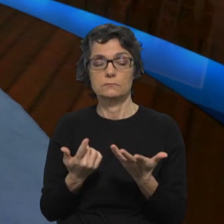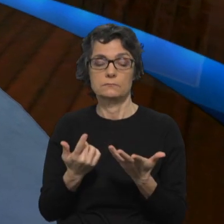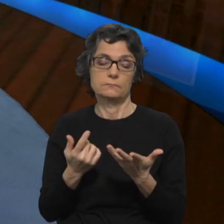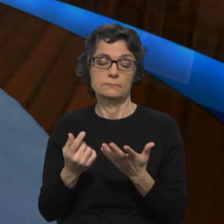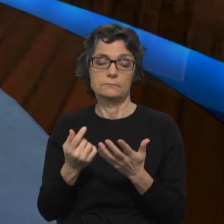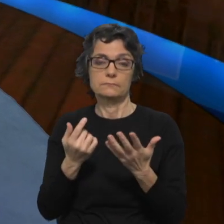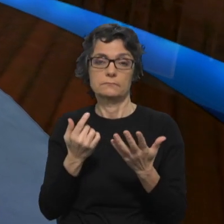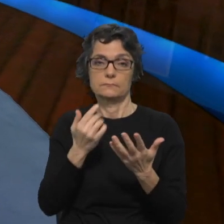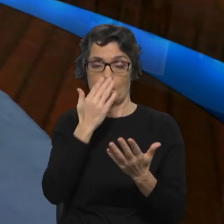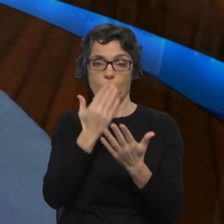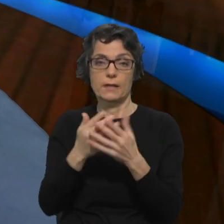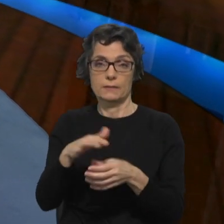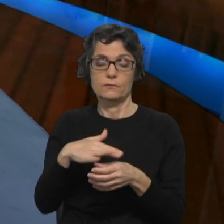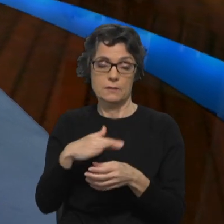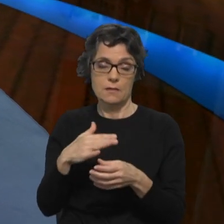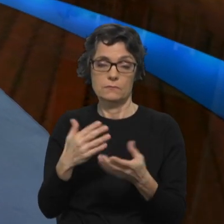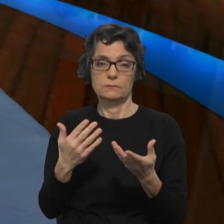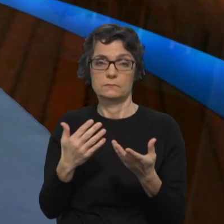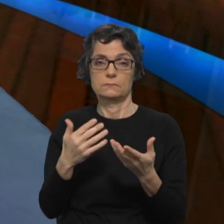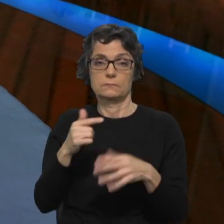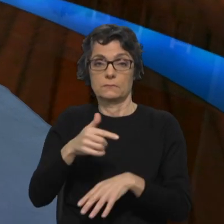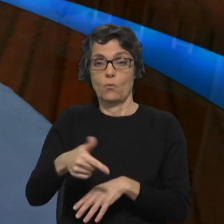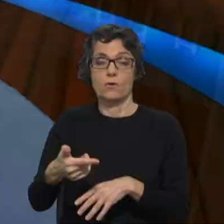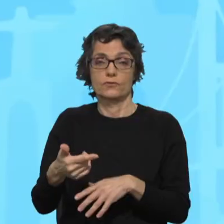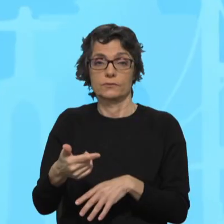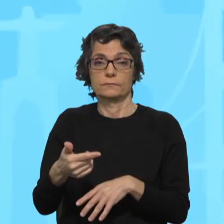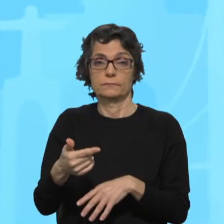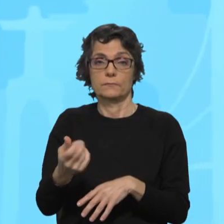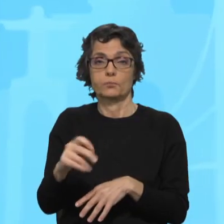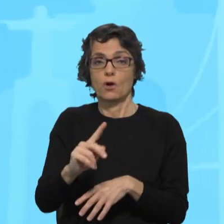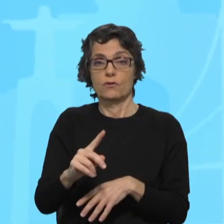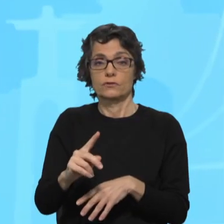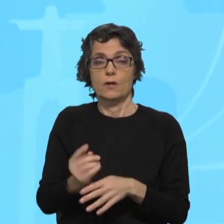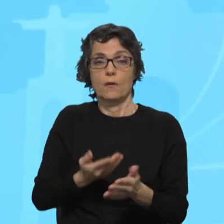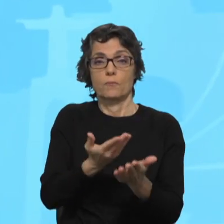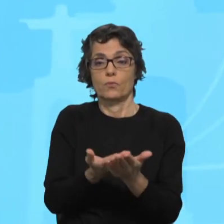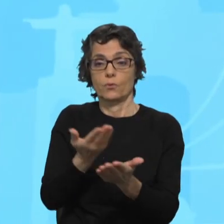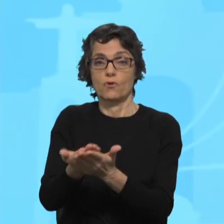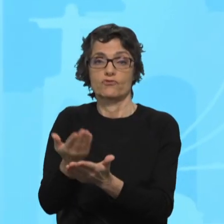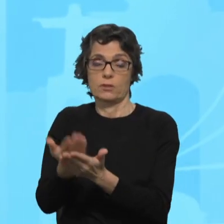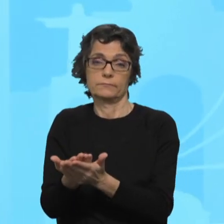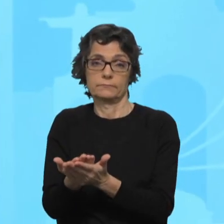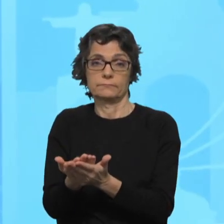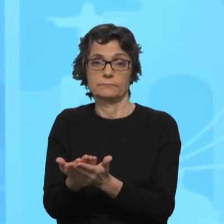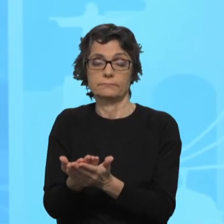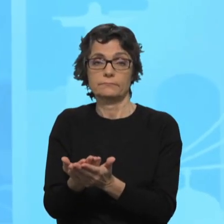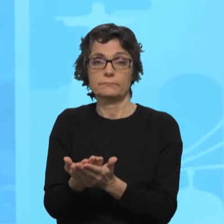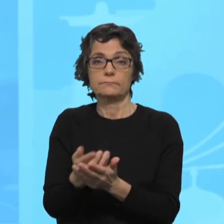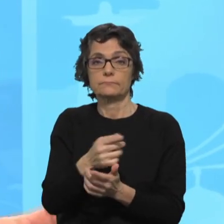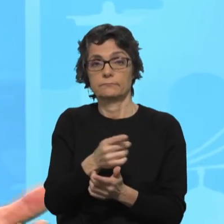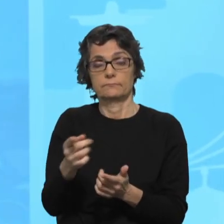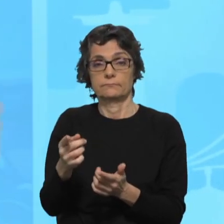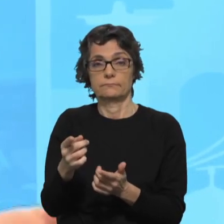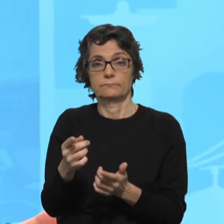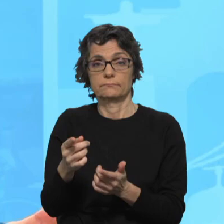que está a acontecer na realidade, porque vemos as propostas eleitorais serem apresentadas ou entre